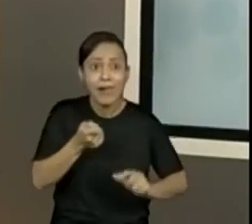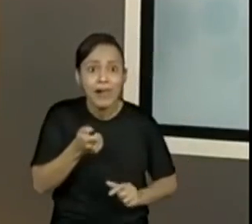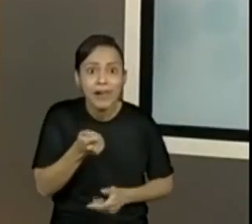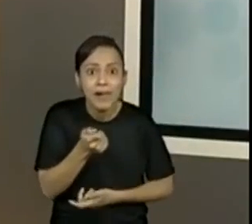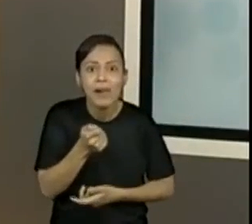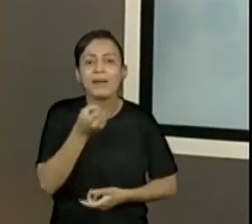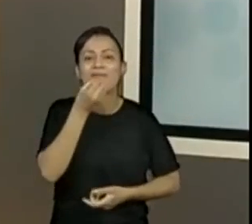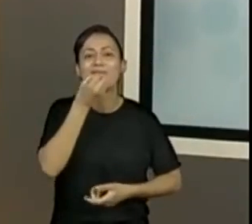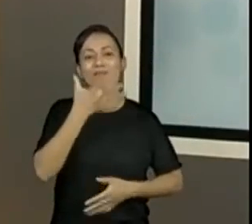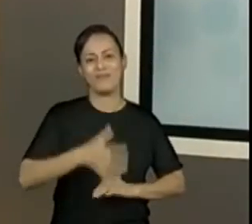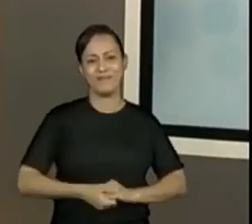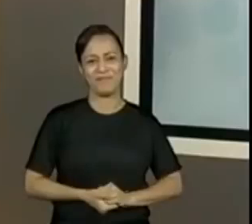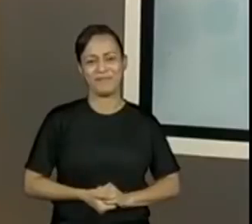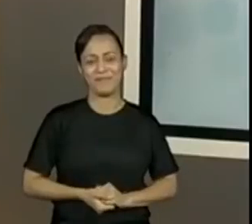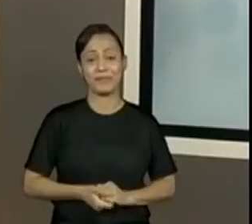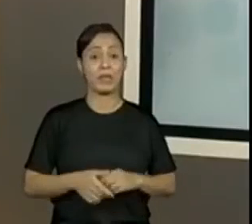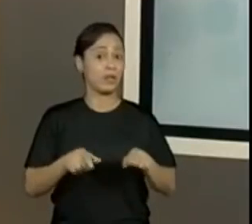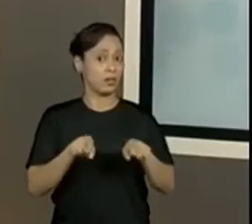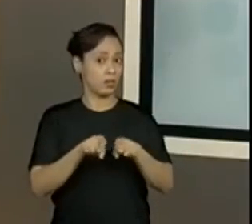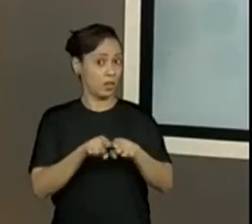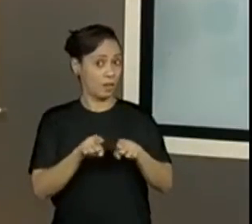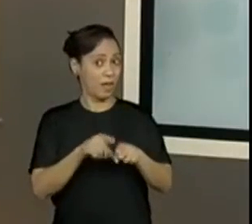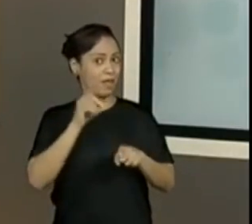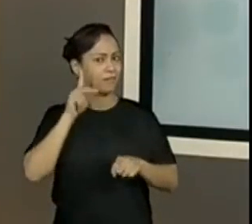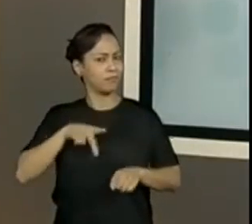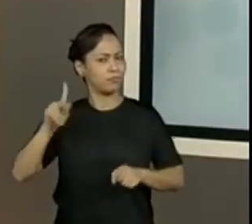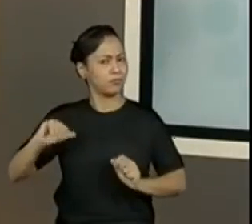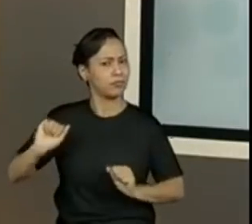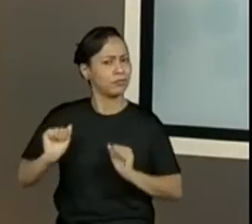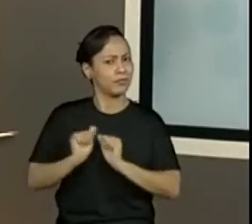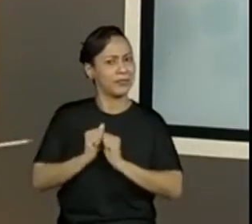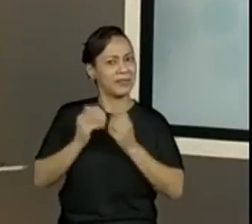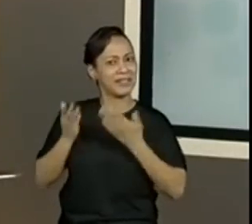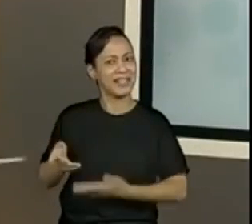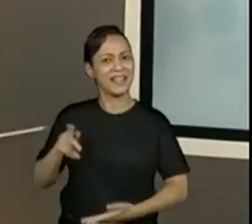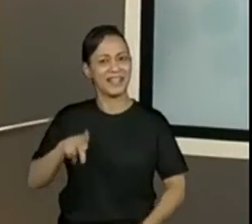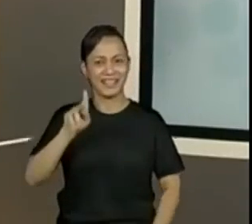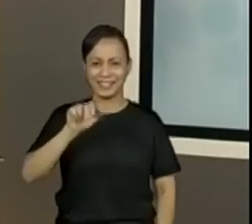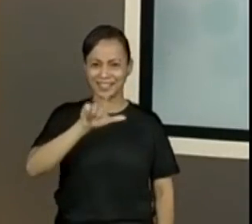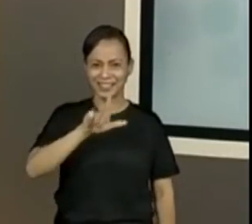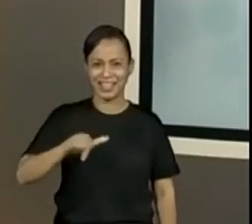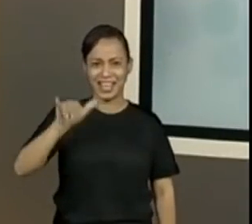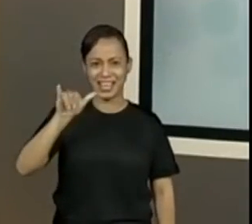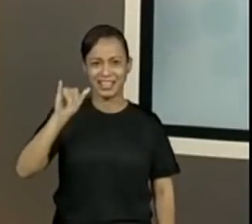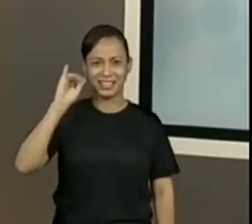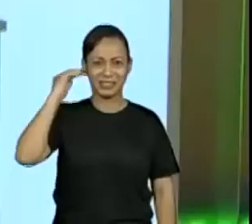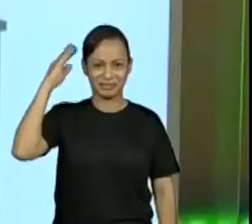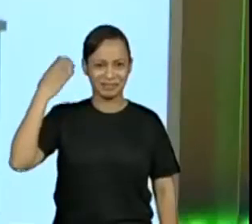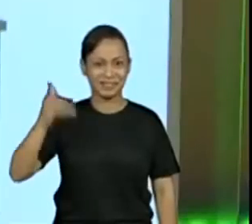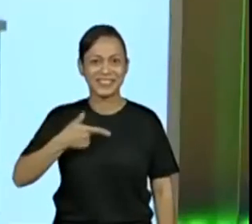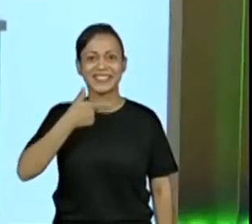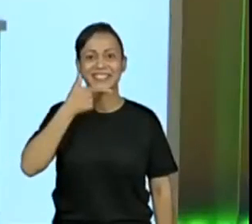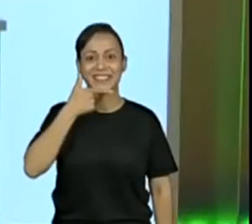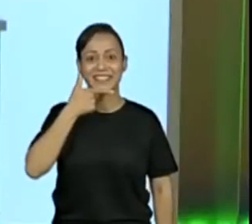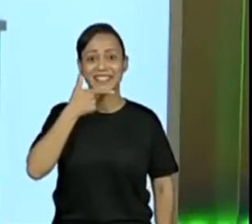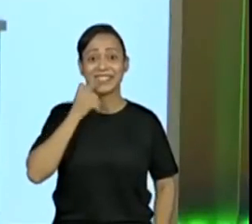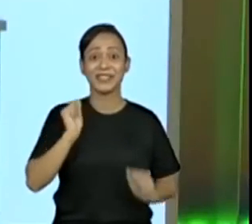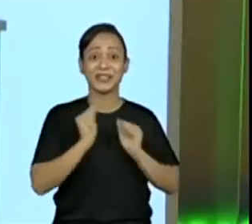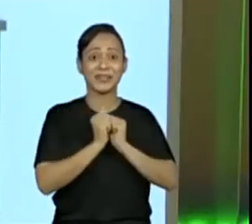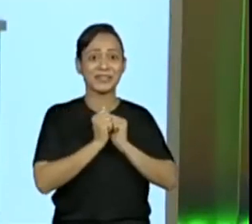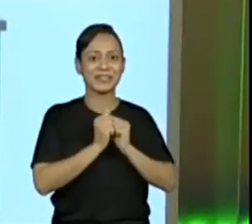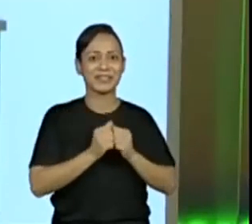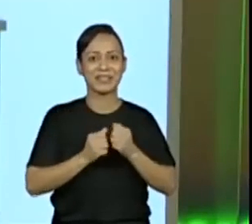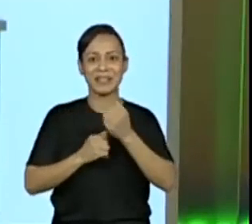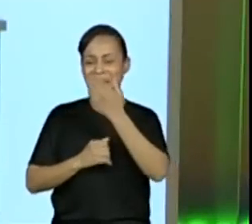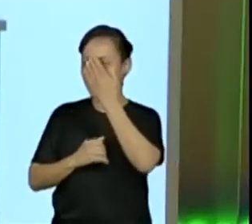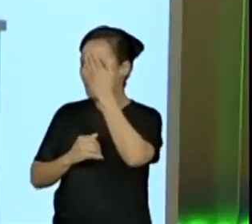a gente. E é lógico, também tem que dar as boas-vindas para a professora Kelly, que está aqui conosco. Obrigada por aceitar o convite. Eu que agradeço. Bom dia,